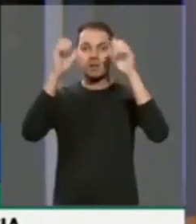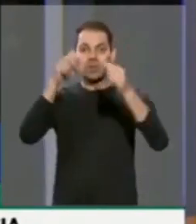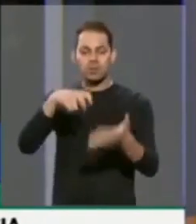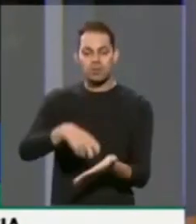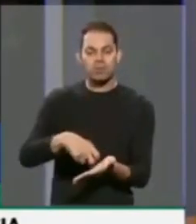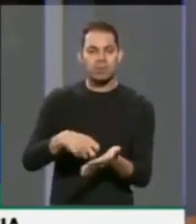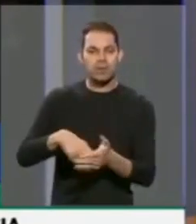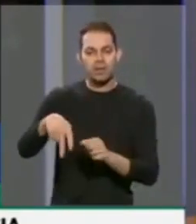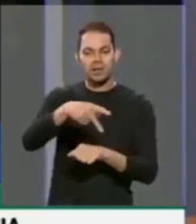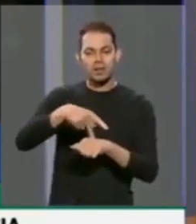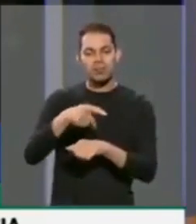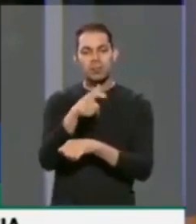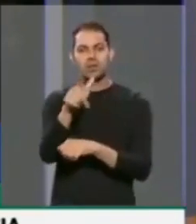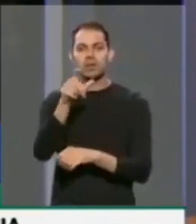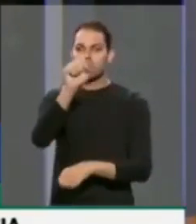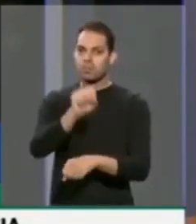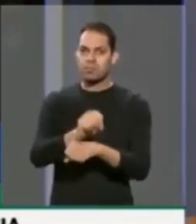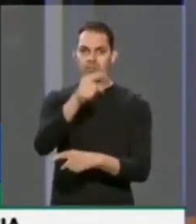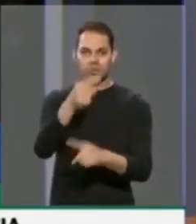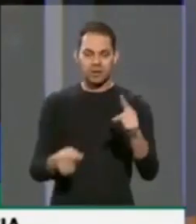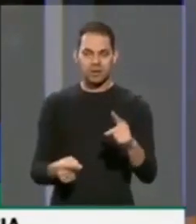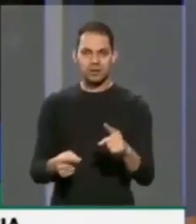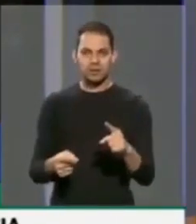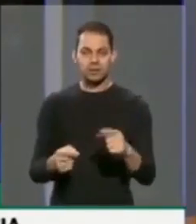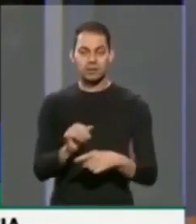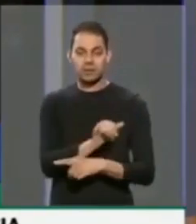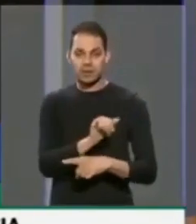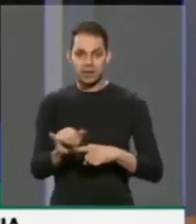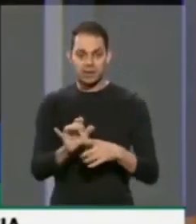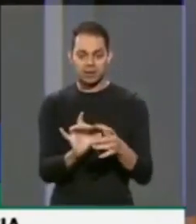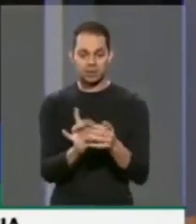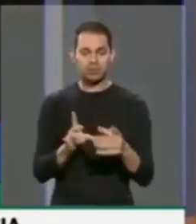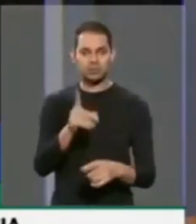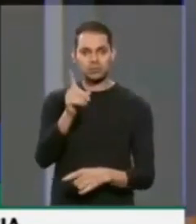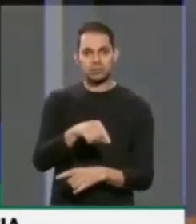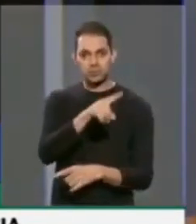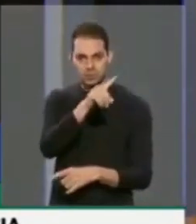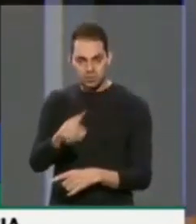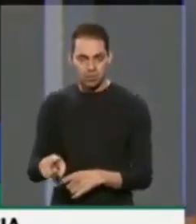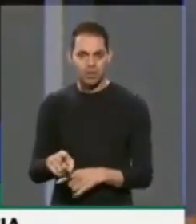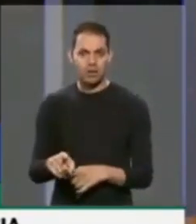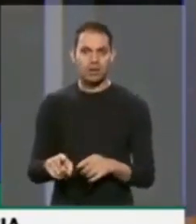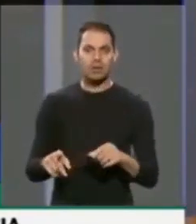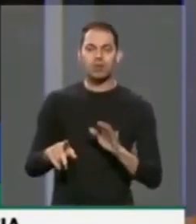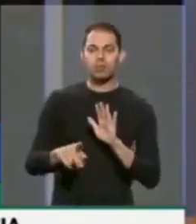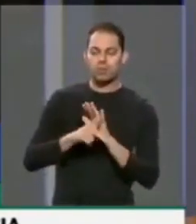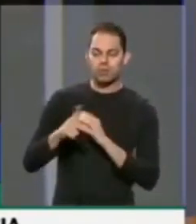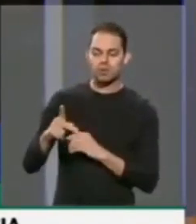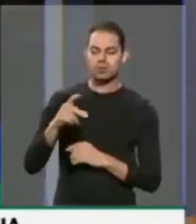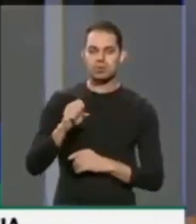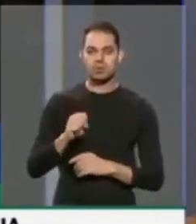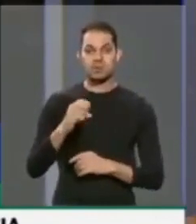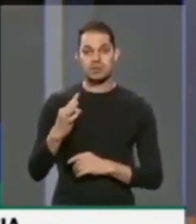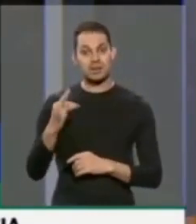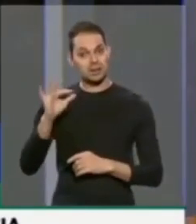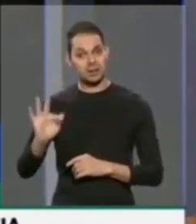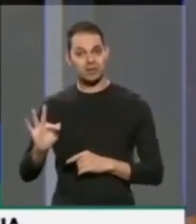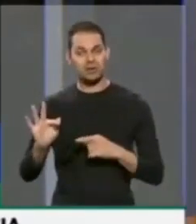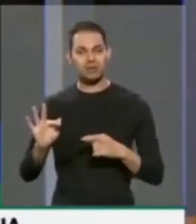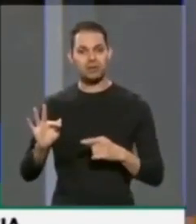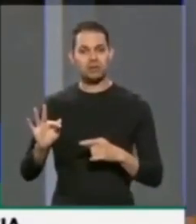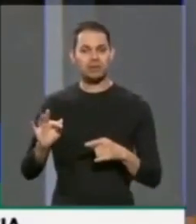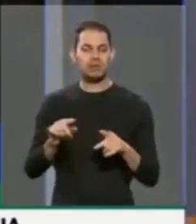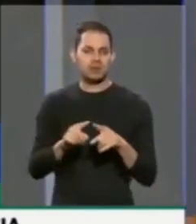para que cesse tudo isso. Atos antidemocráticos ocorrem no Brasil, e é por parte do Supremo Tribunal Federal.